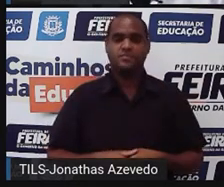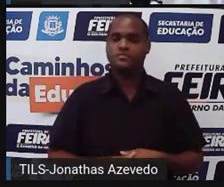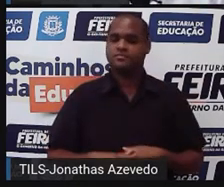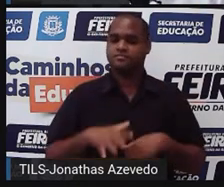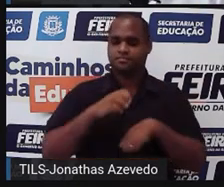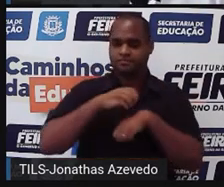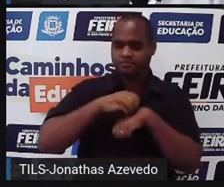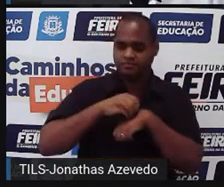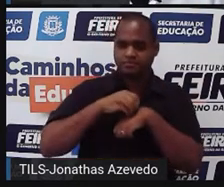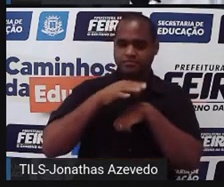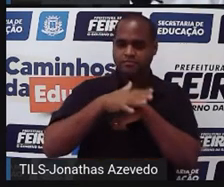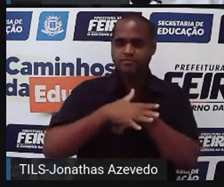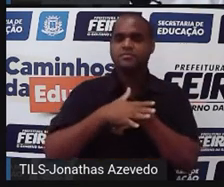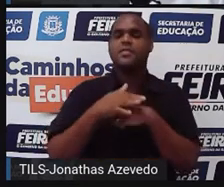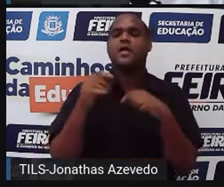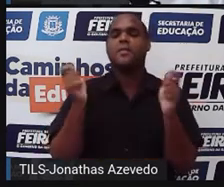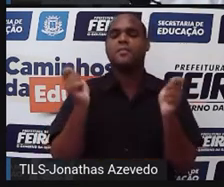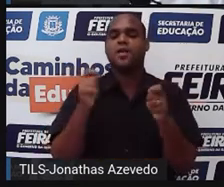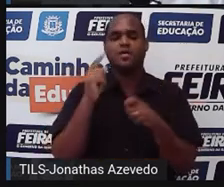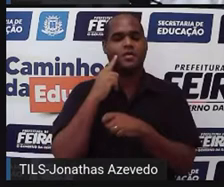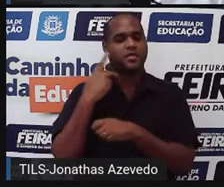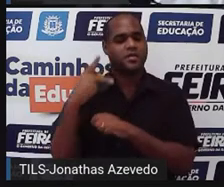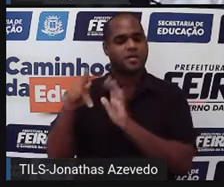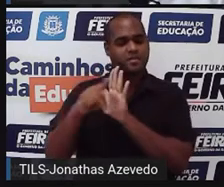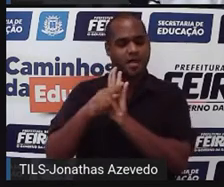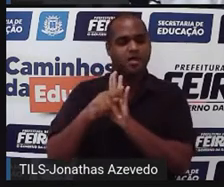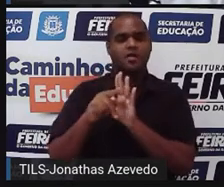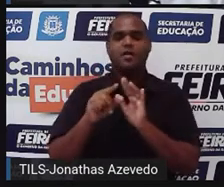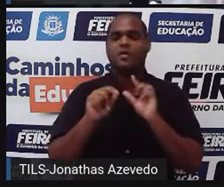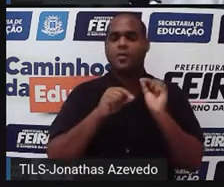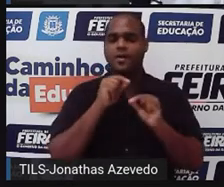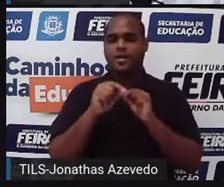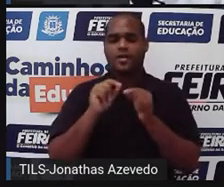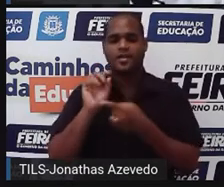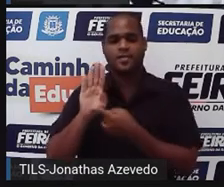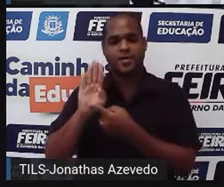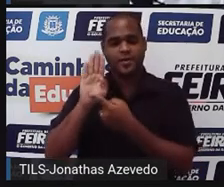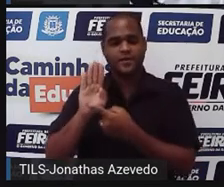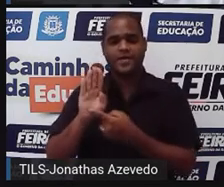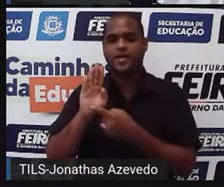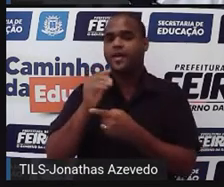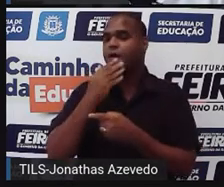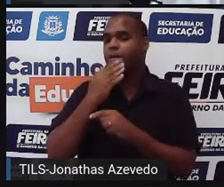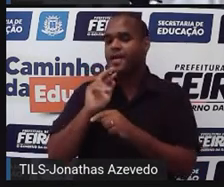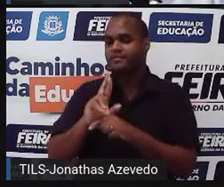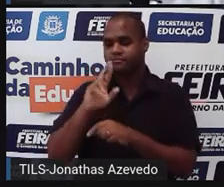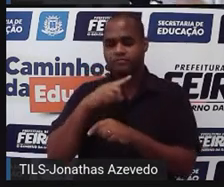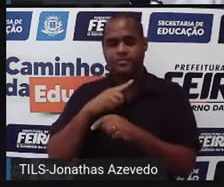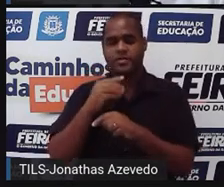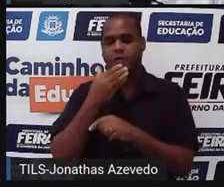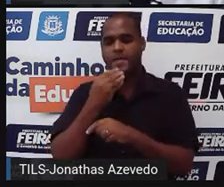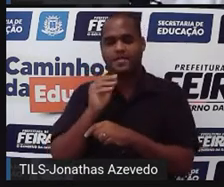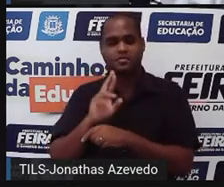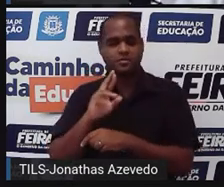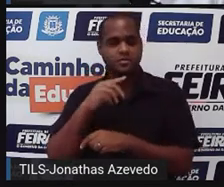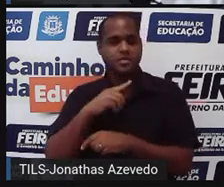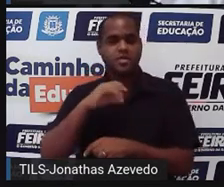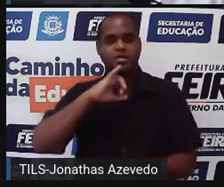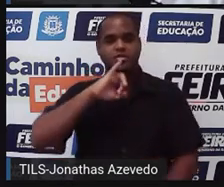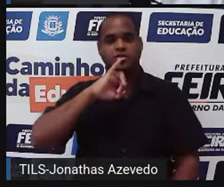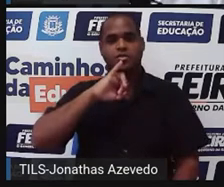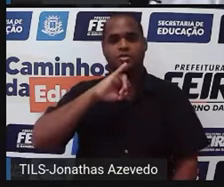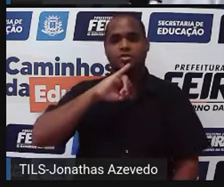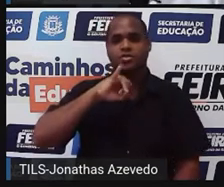trazendo ali uma parte, tá? da biografia de um camarada chamado Jorge Pólia,